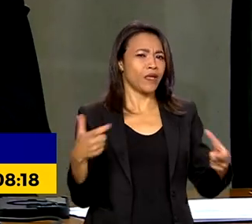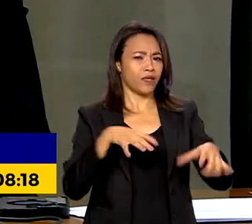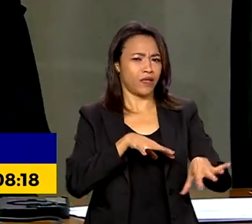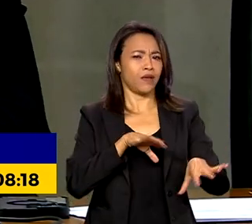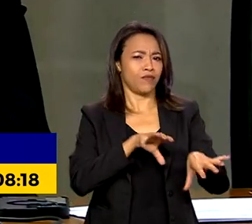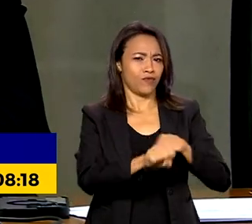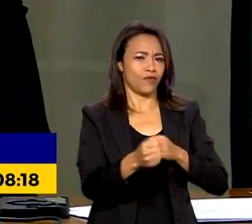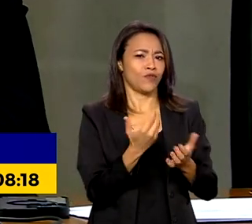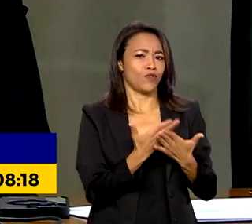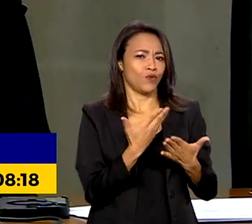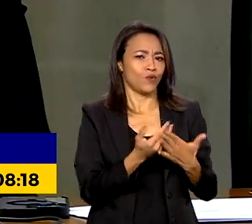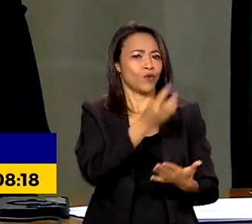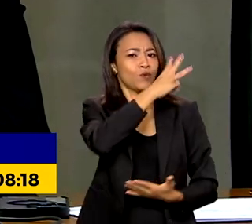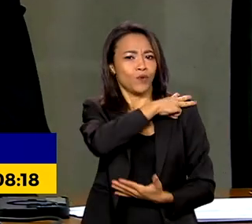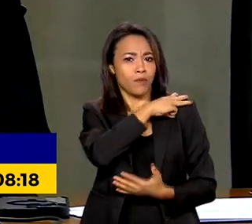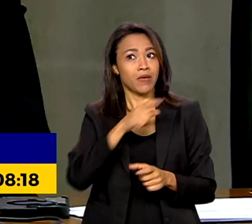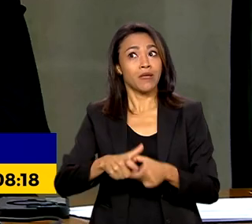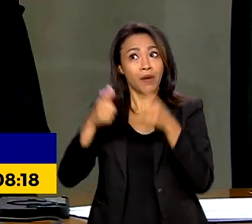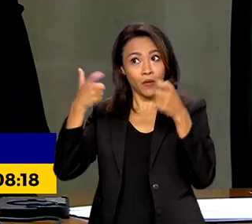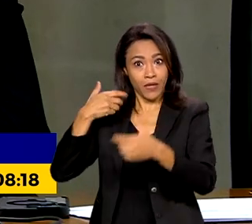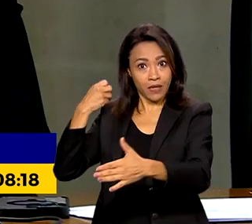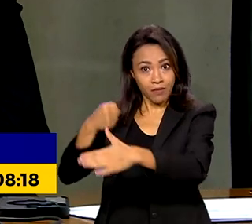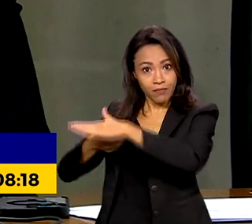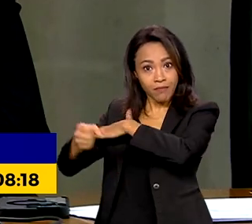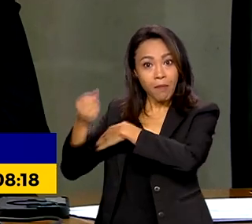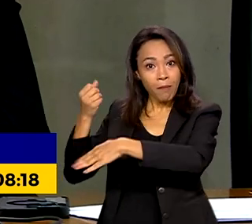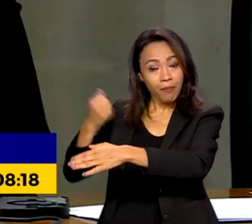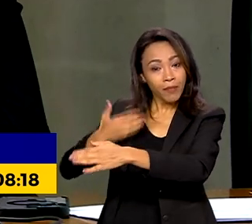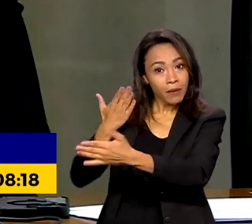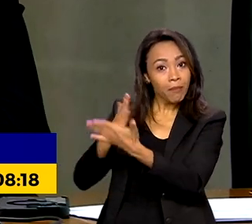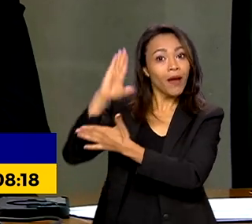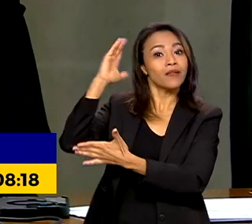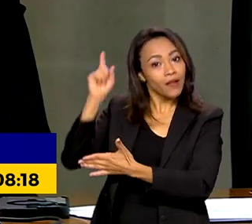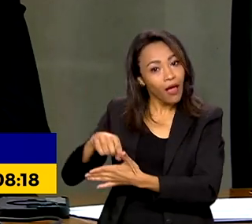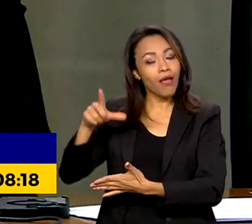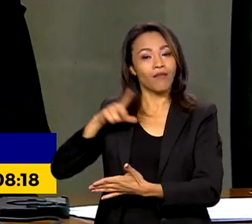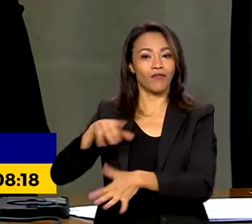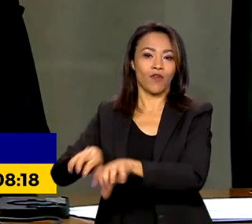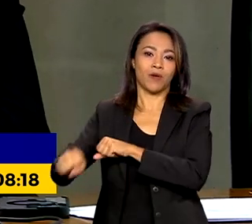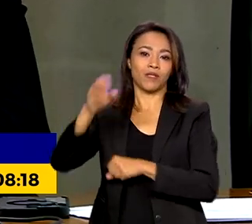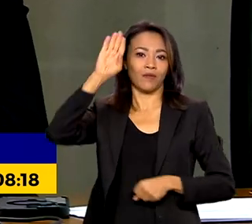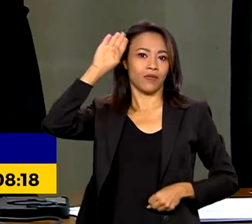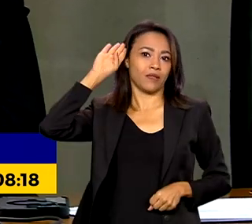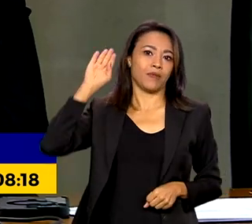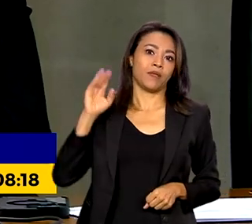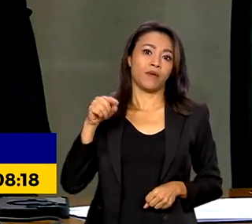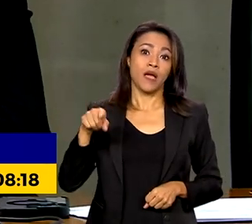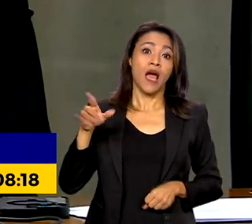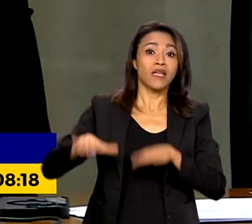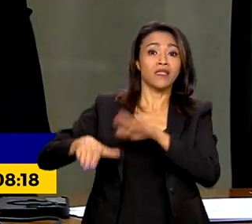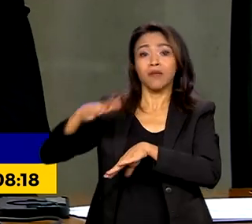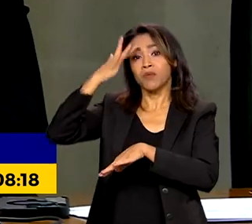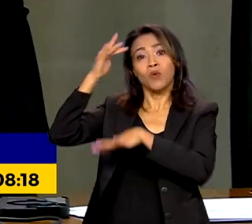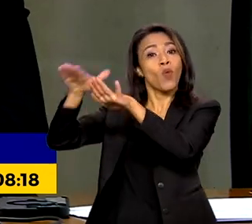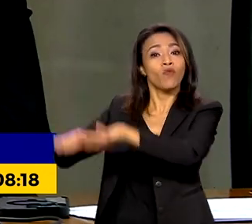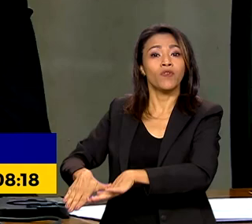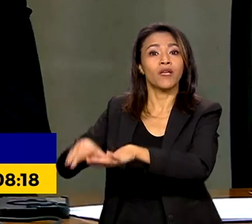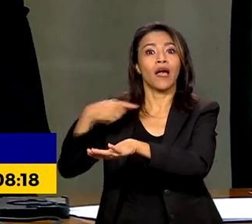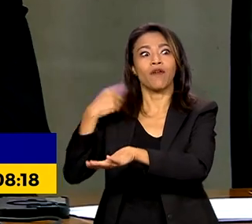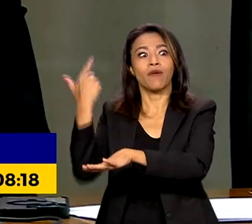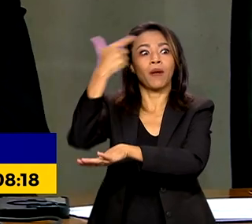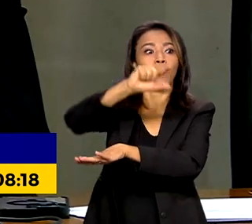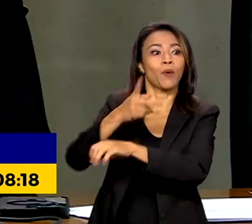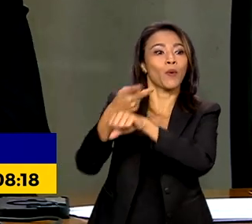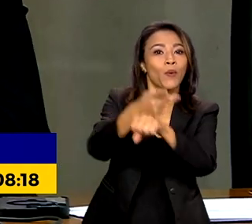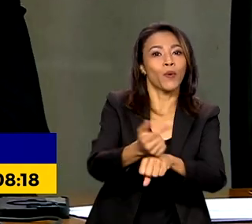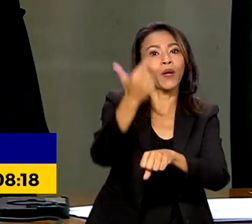quem passa no concurso tem nível superior. Raramente passa alguém que não tem nível superior. E muitas vezes a pessoa não fica, porque ela vai fazer um outro concurso, onde ela vai ter um